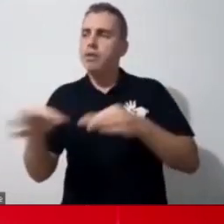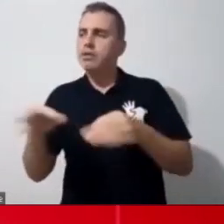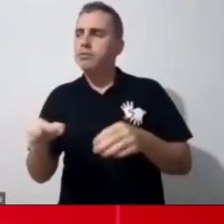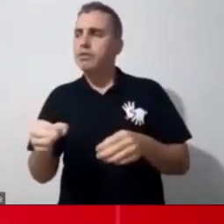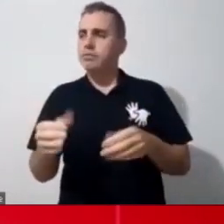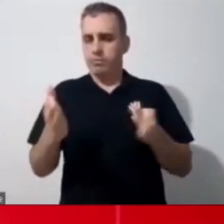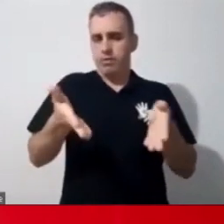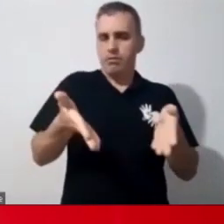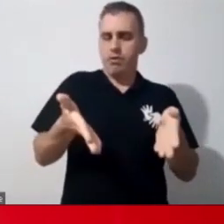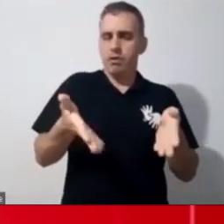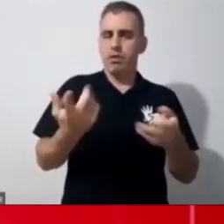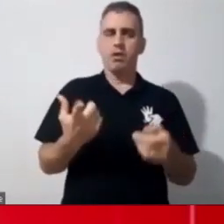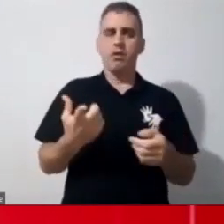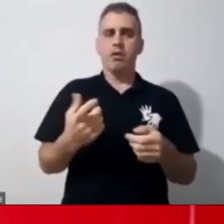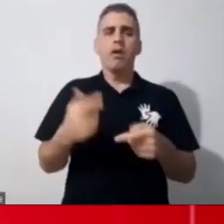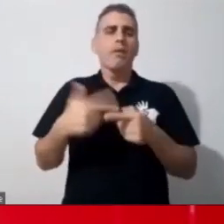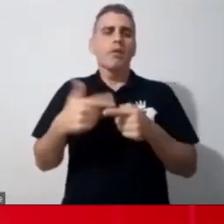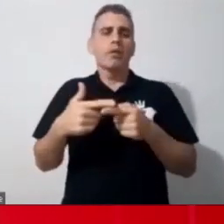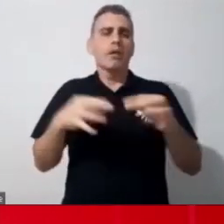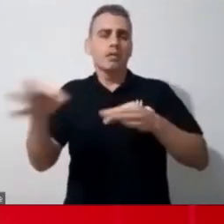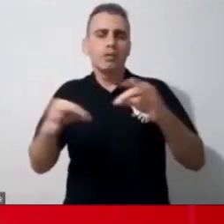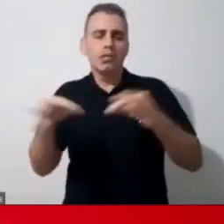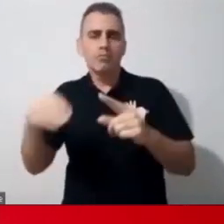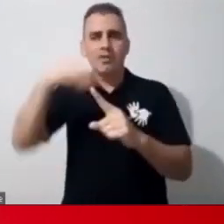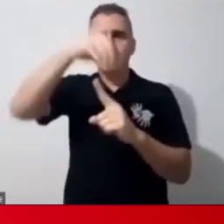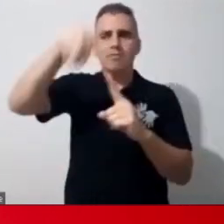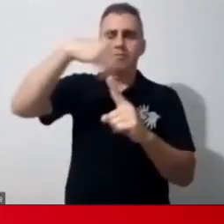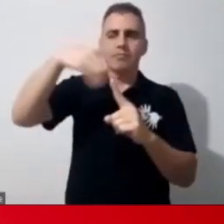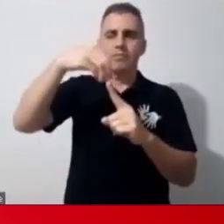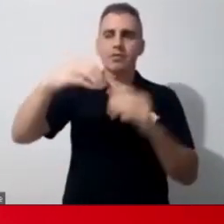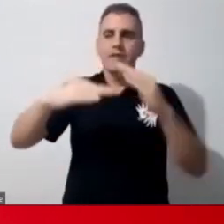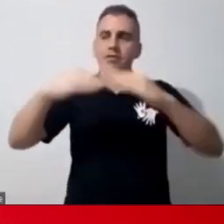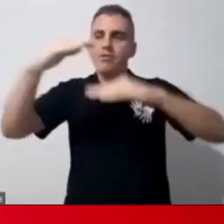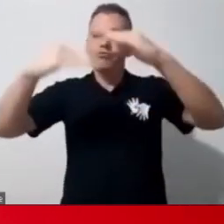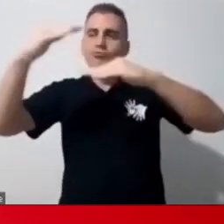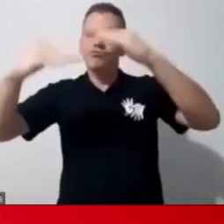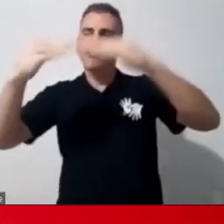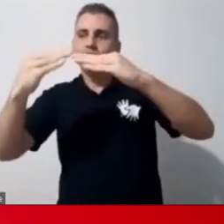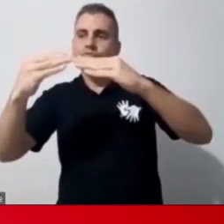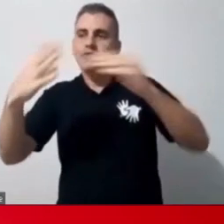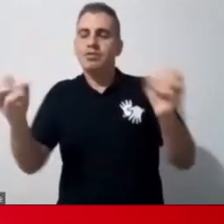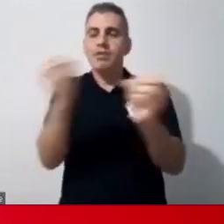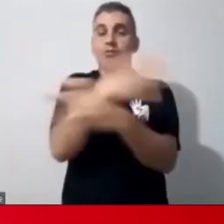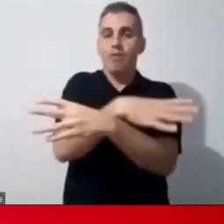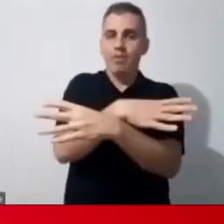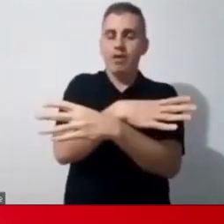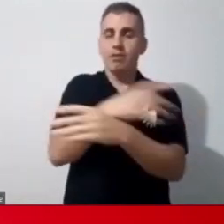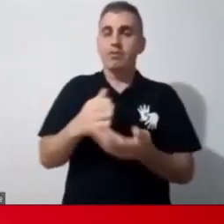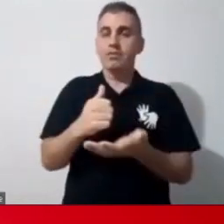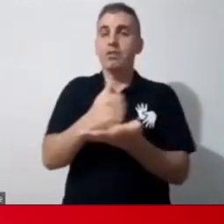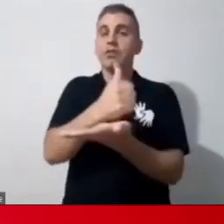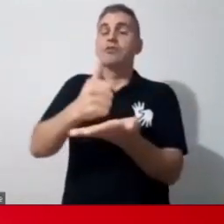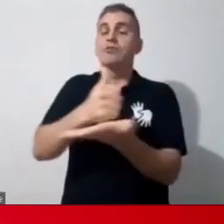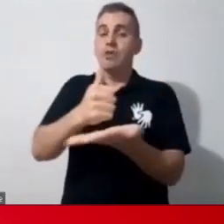vai dar certo se ele é bem estruturado. E pra ele ser estruturado, a gente precisa de uma base. E lá naquela